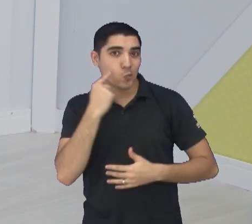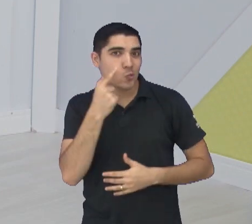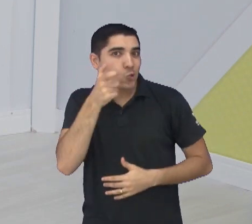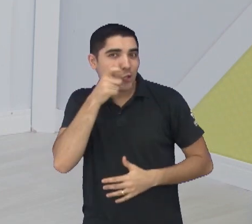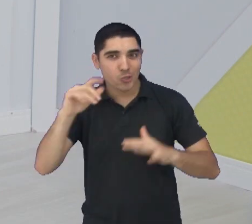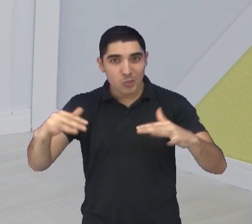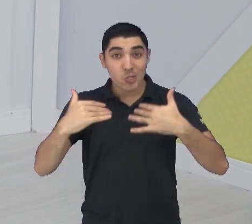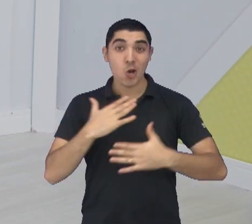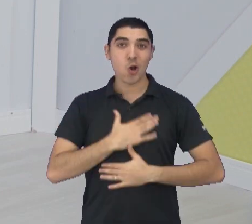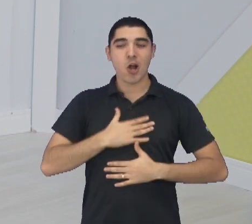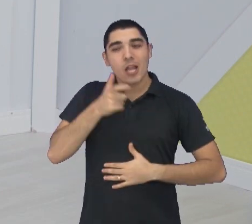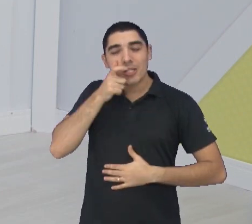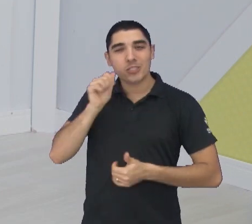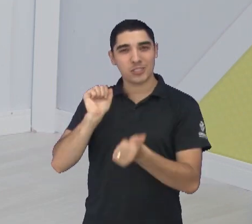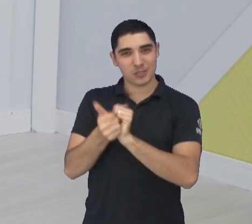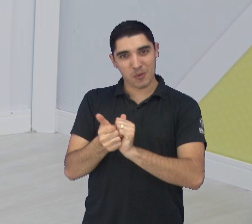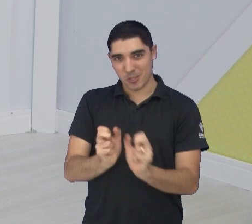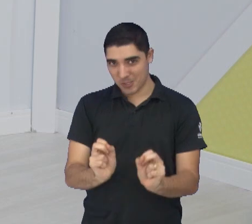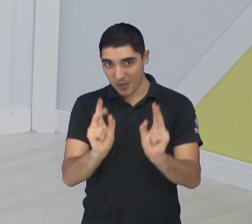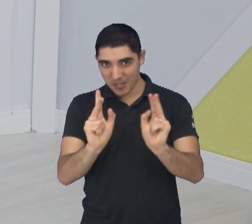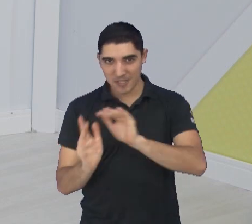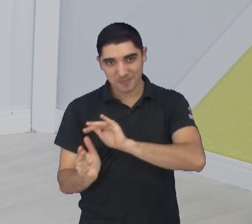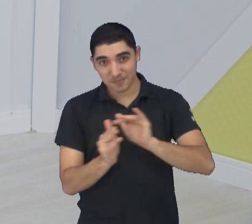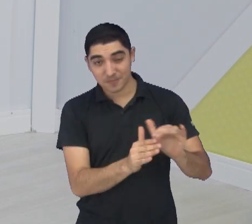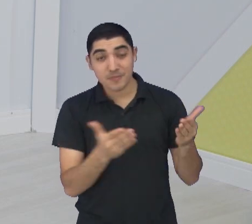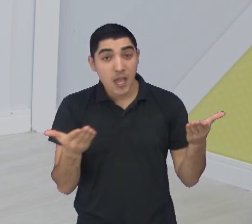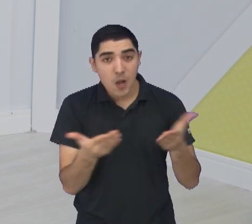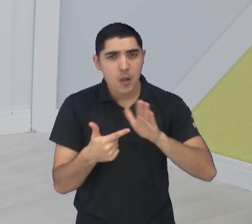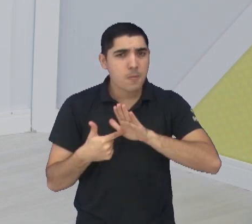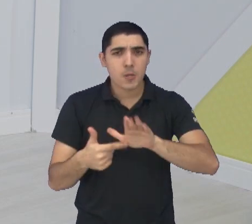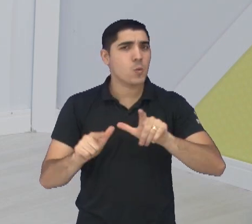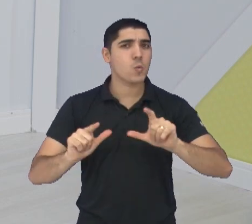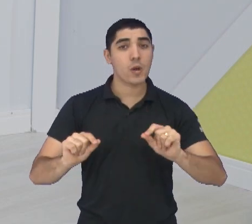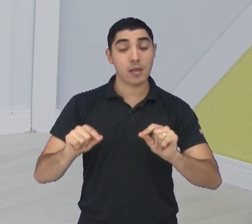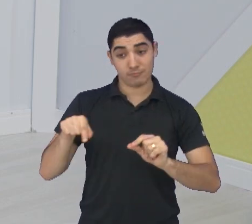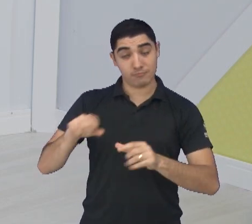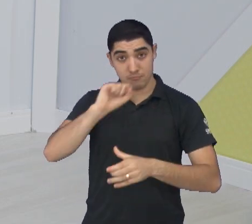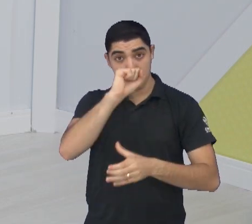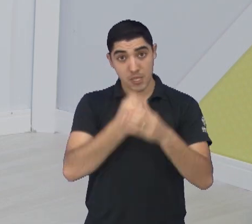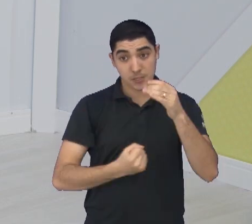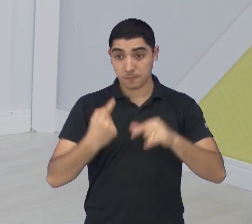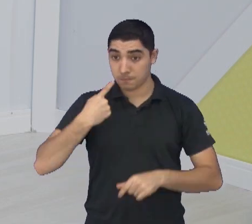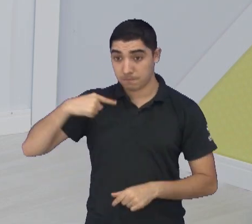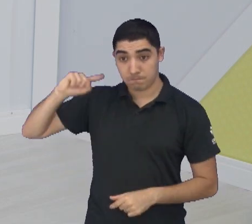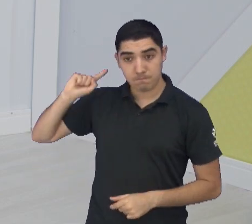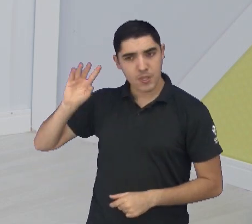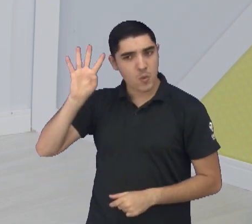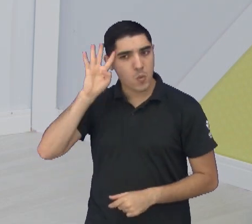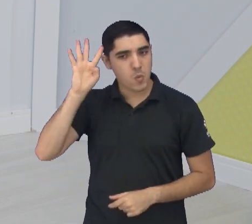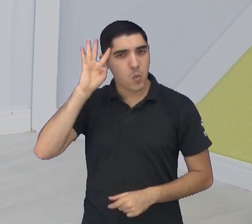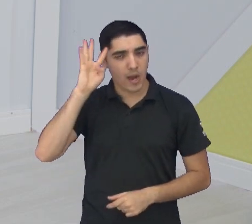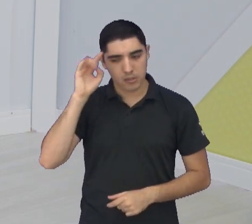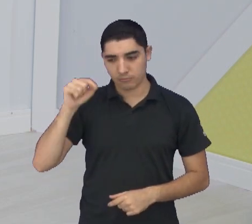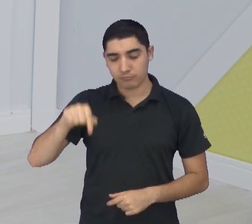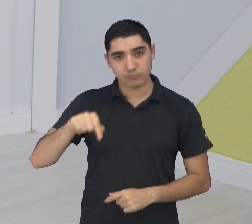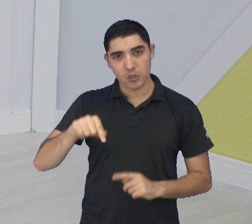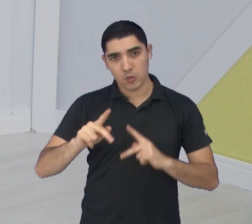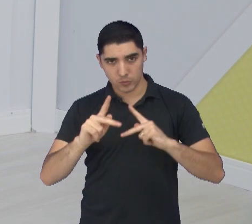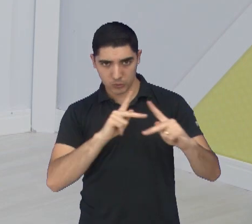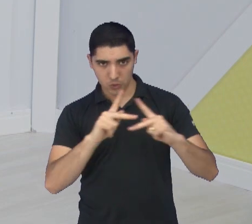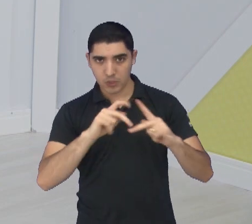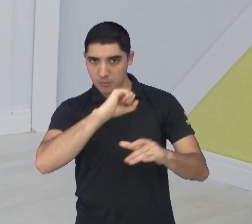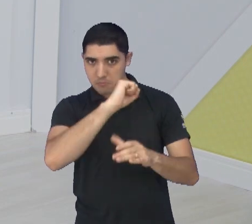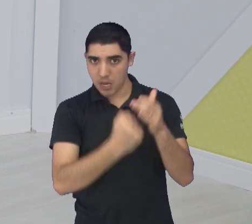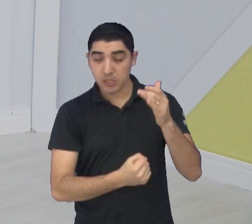aqui de São José dos Campos, tá certo? E olha só, a gente começa falando de basquete. Na última quarta-feira, o time do São José Basquetebol